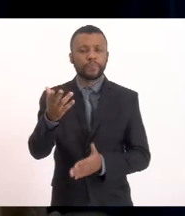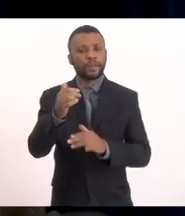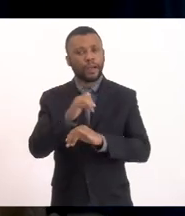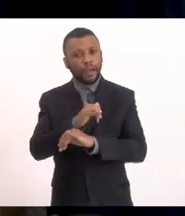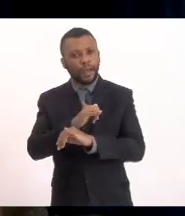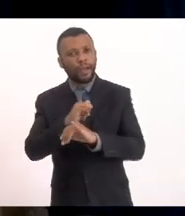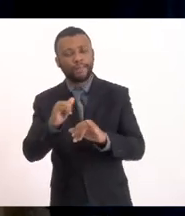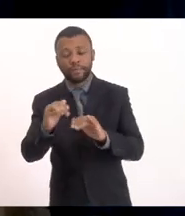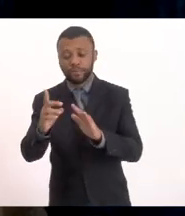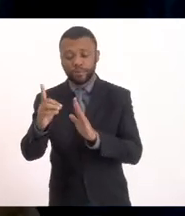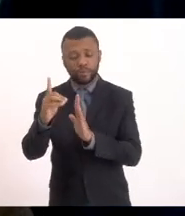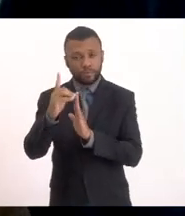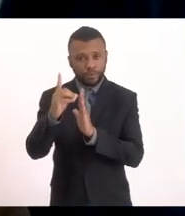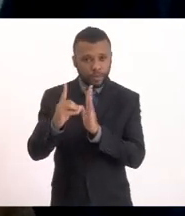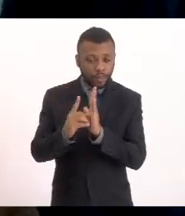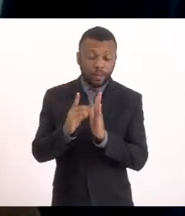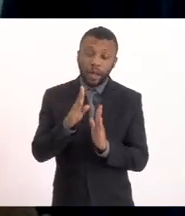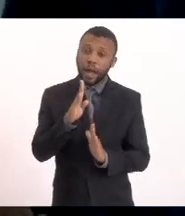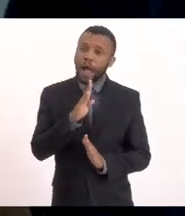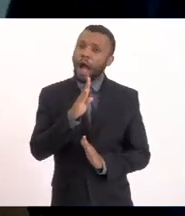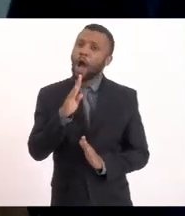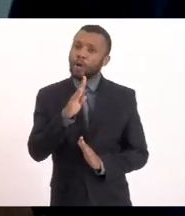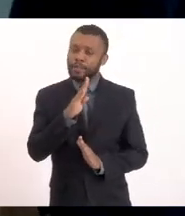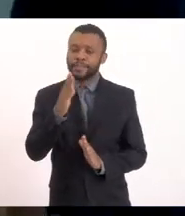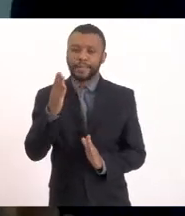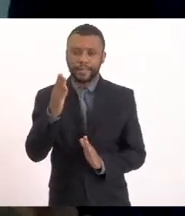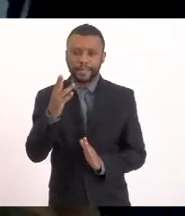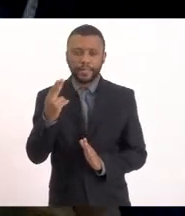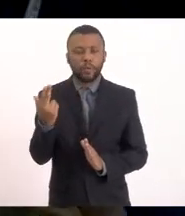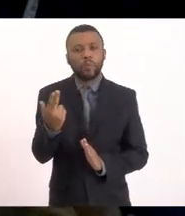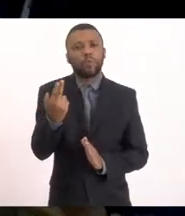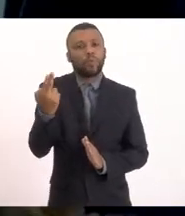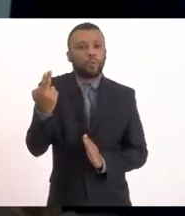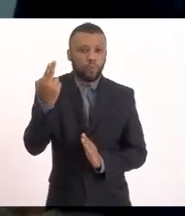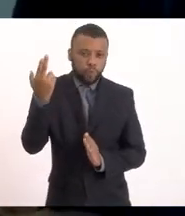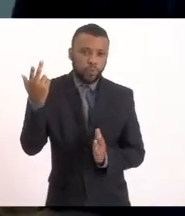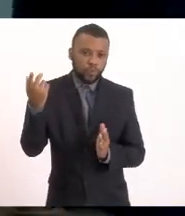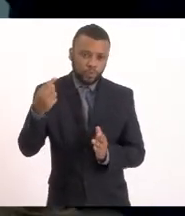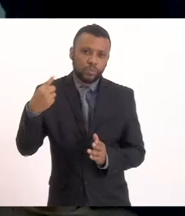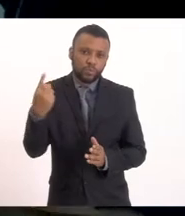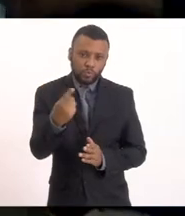a urgência, emergência Pode passar